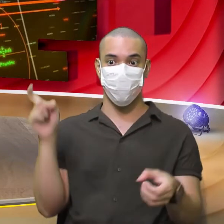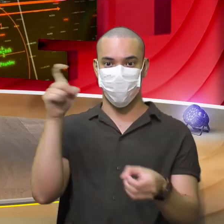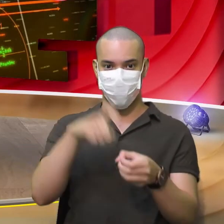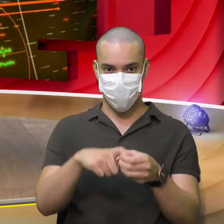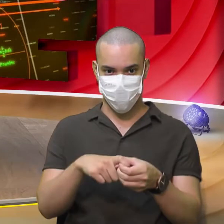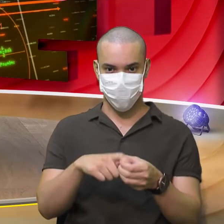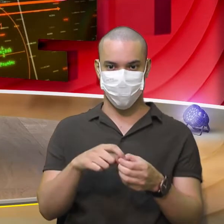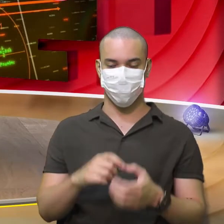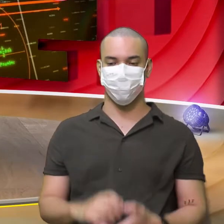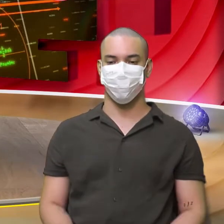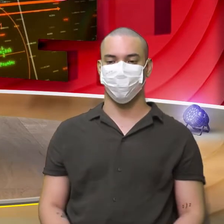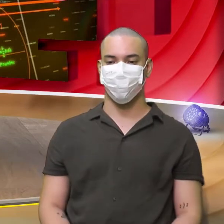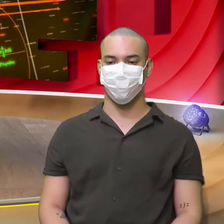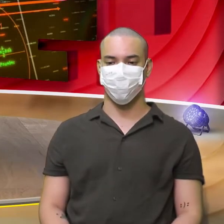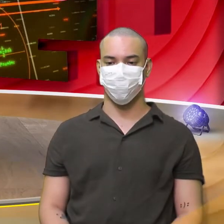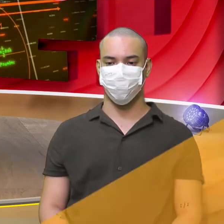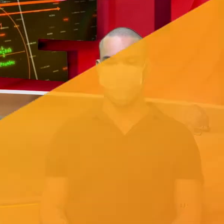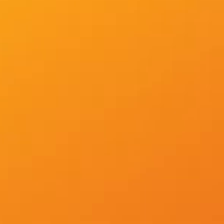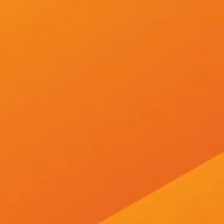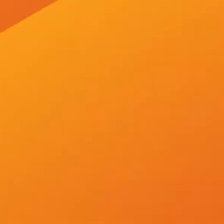já A gente volta corrigindo Até já